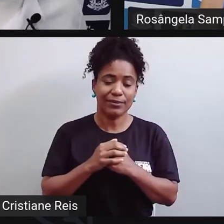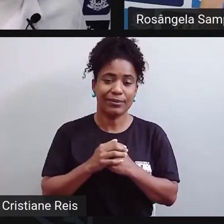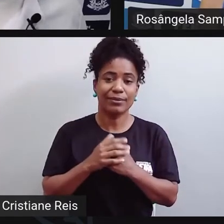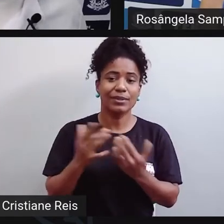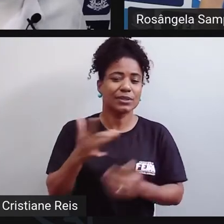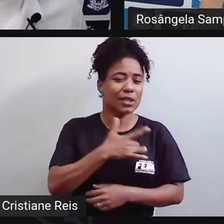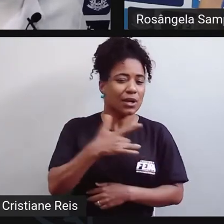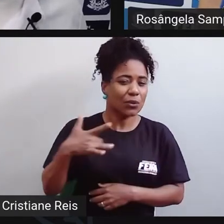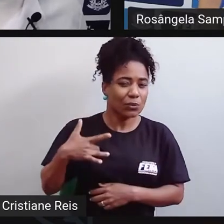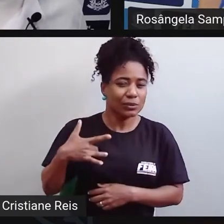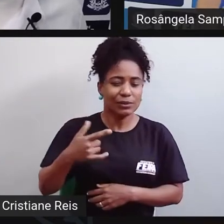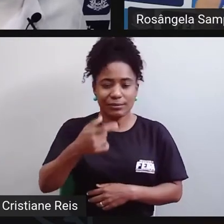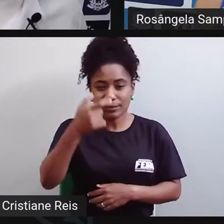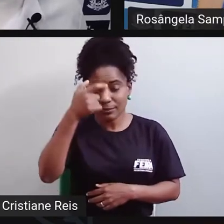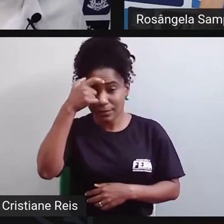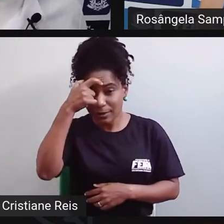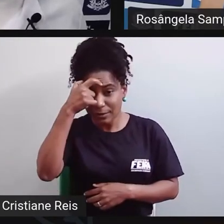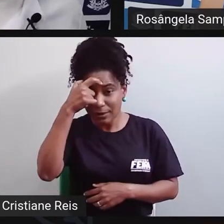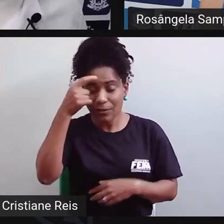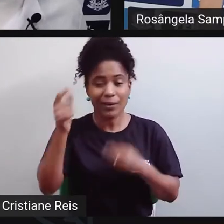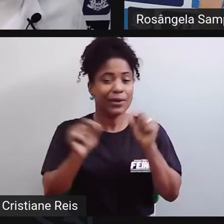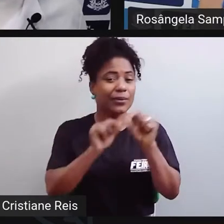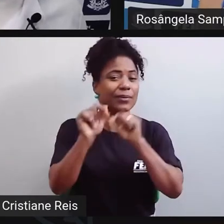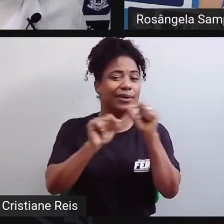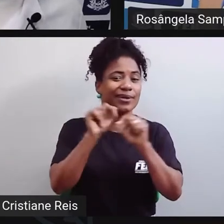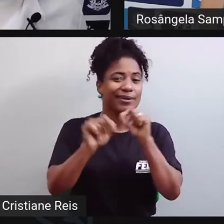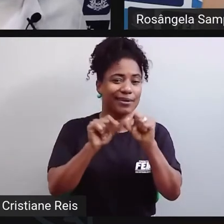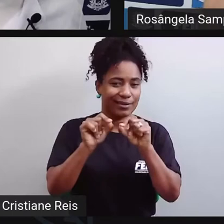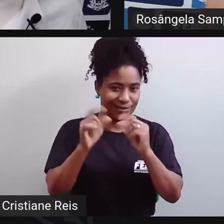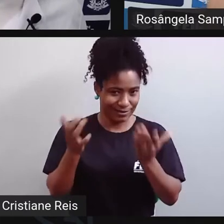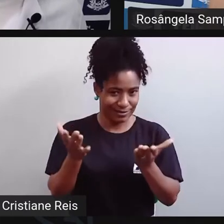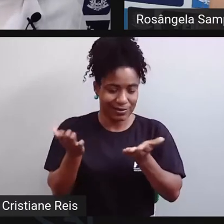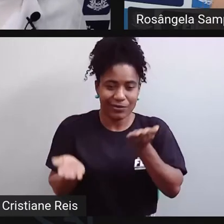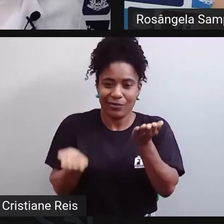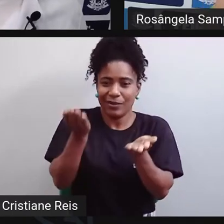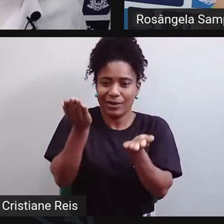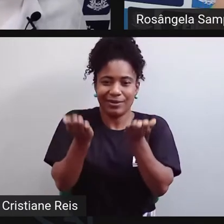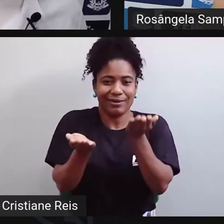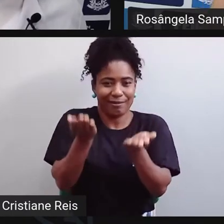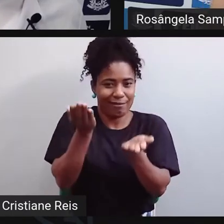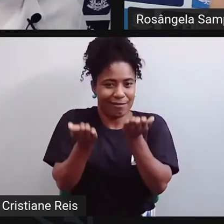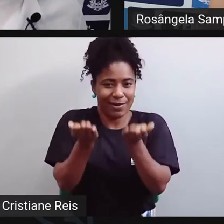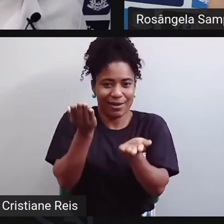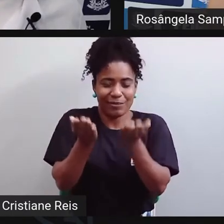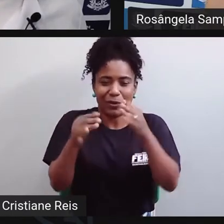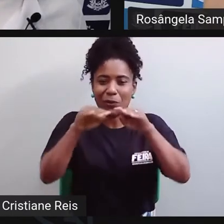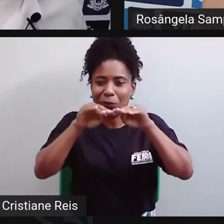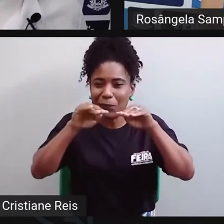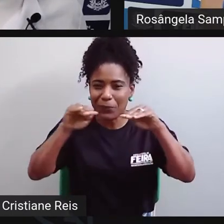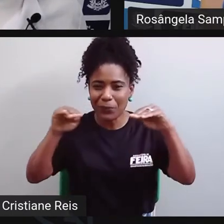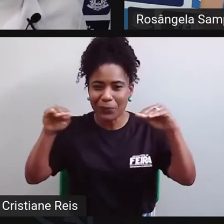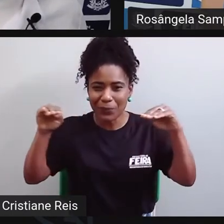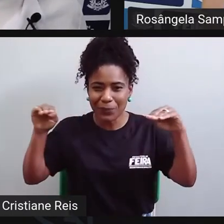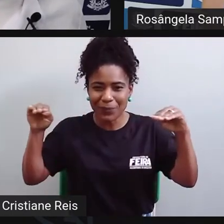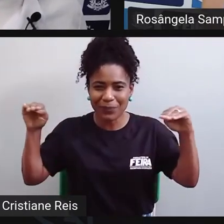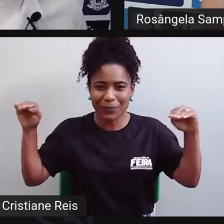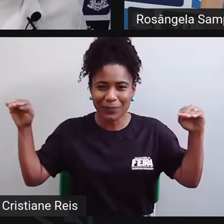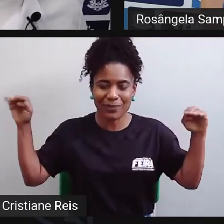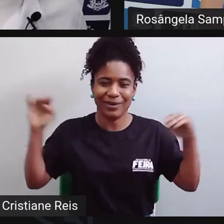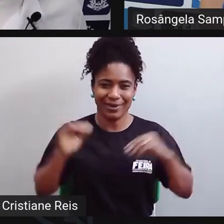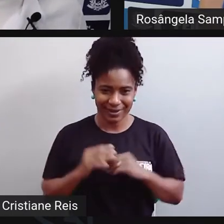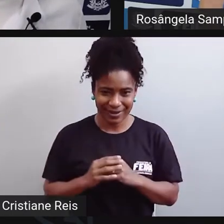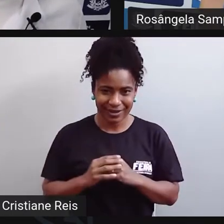verdade, o que é saúde mental? Seria um equilíbrio. Seria a forma como a gente vive ou